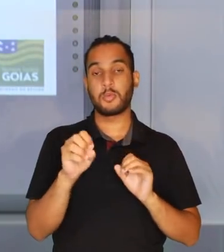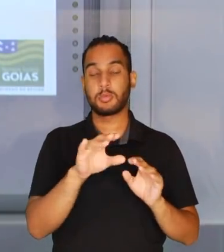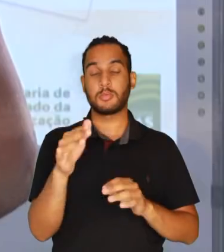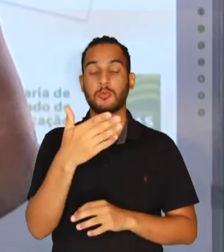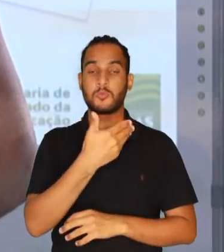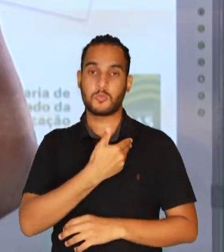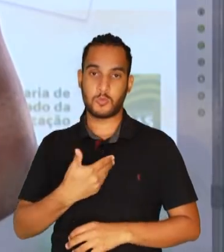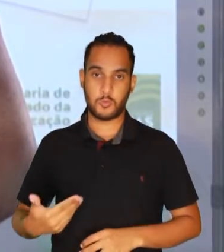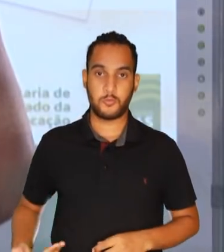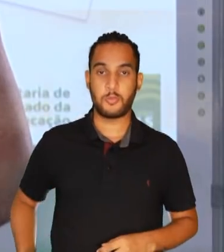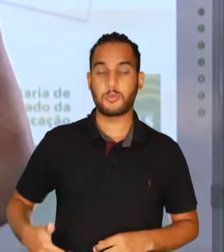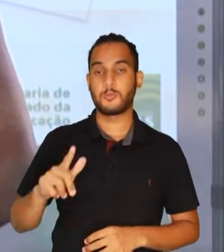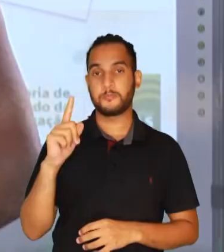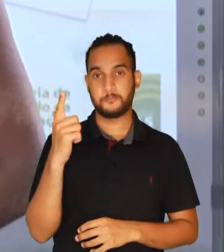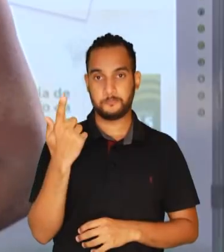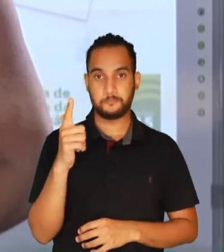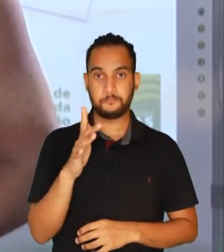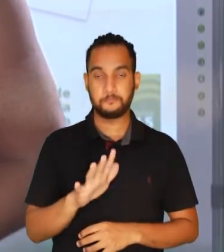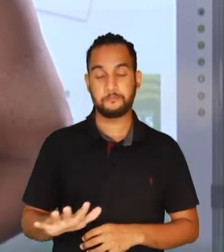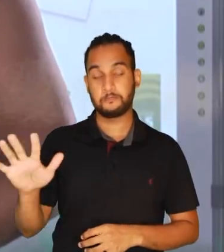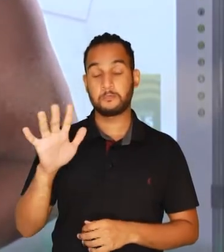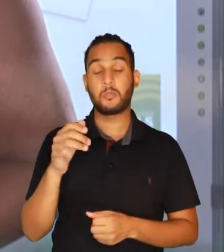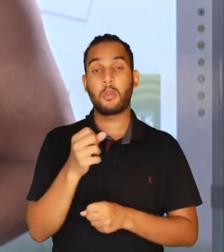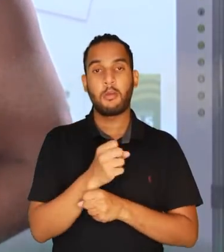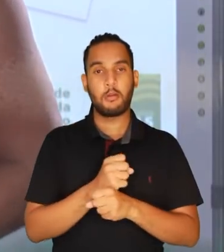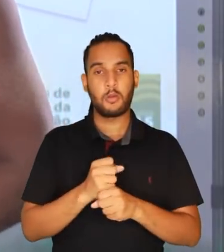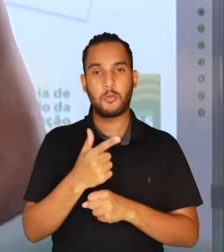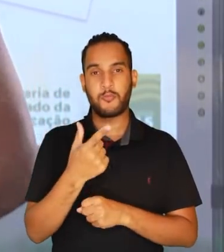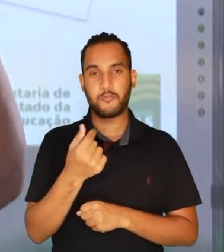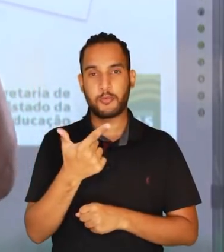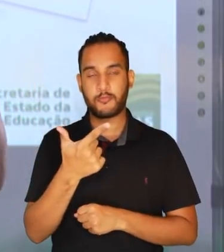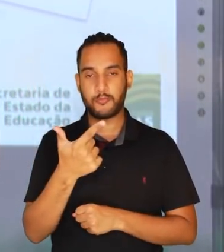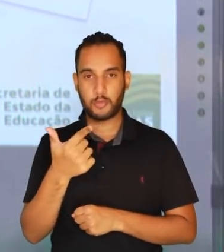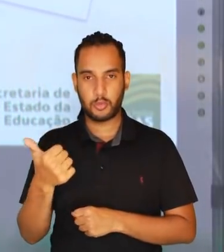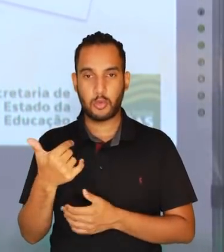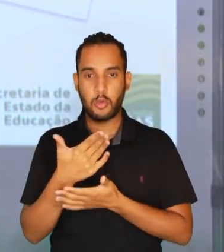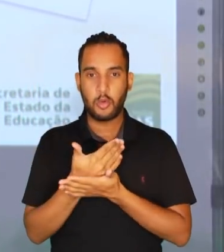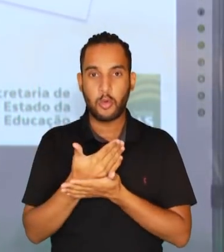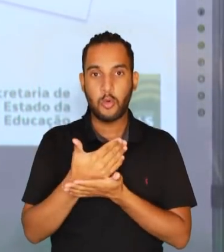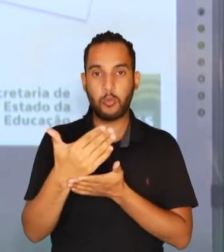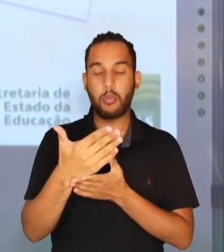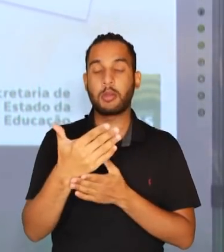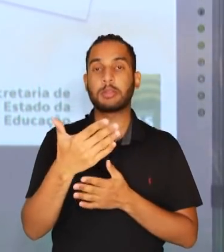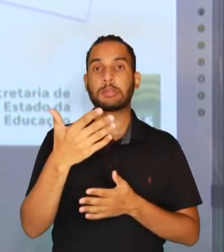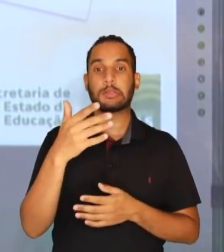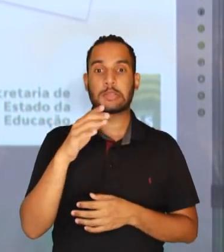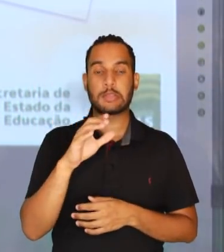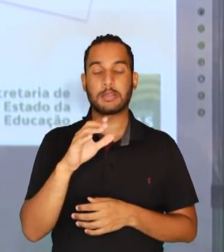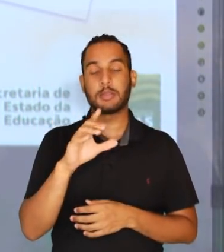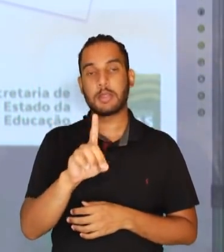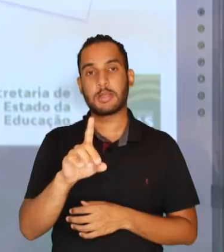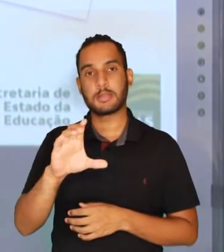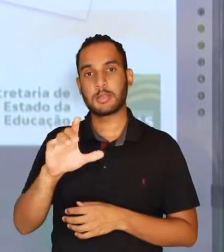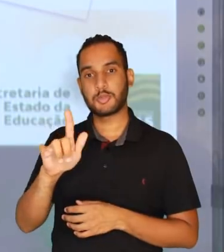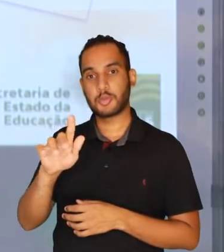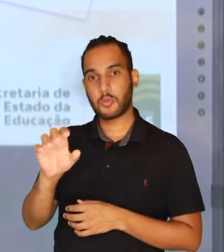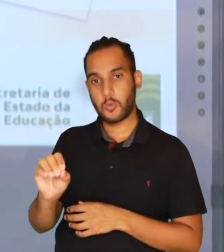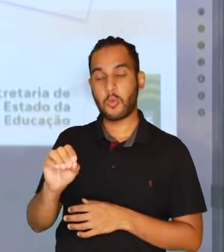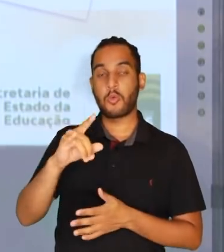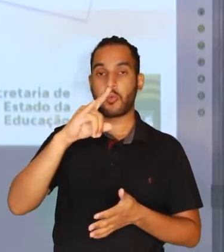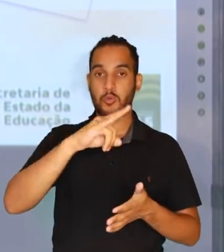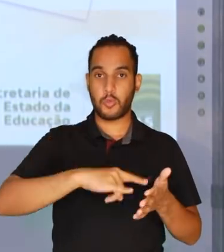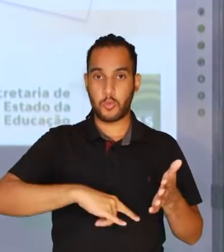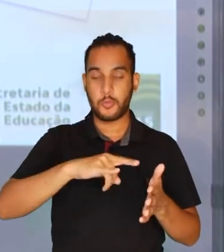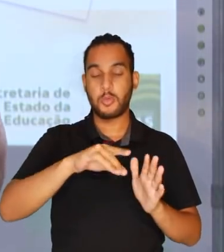Goiás. Em 2020, foi iniciado o desafio de implantar o DCGO, o Documento Curricular